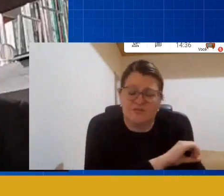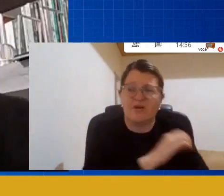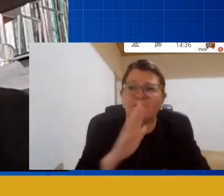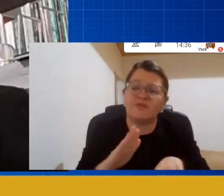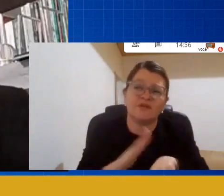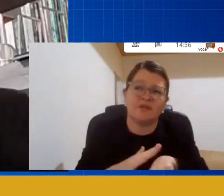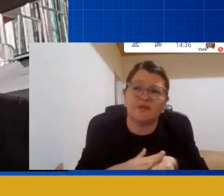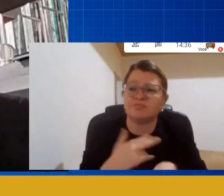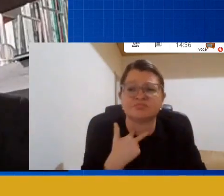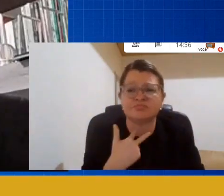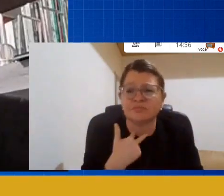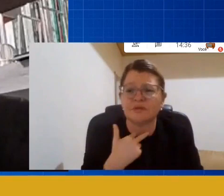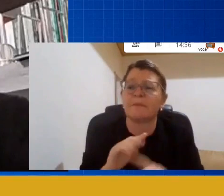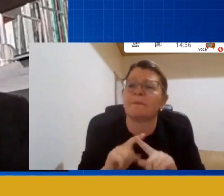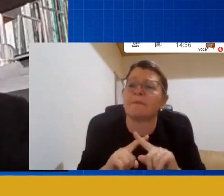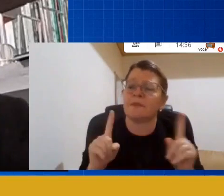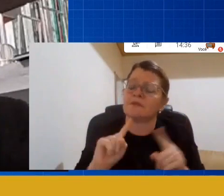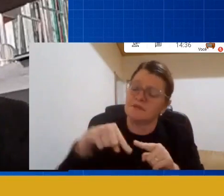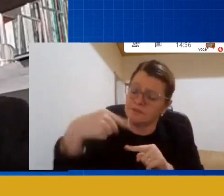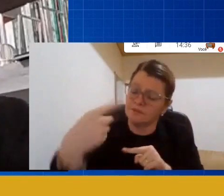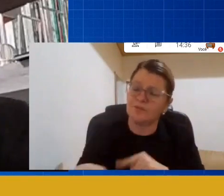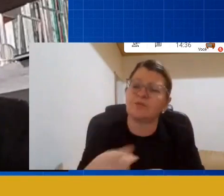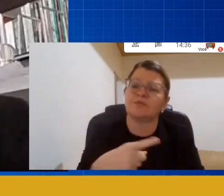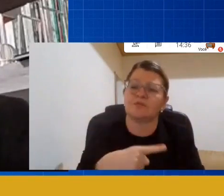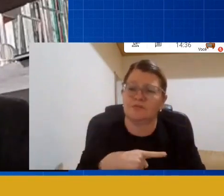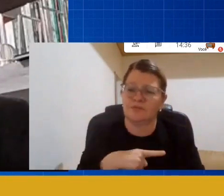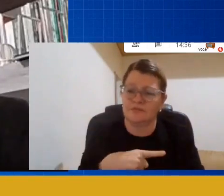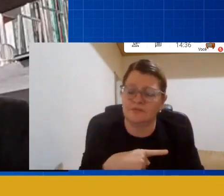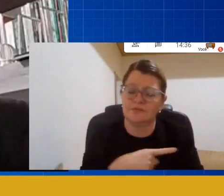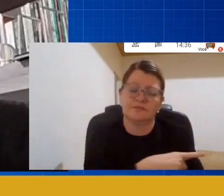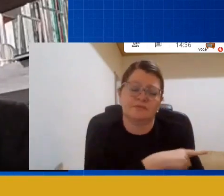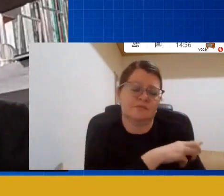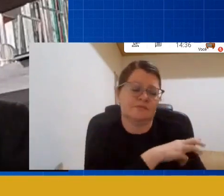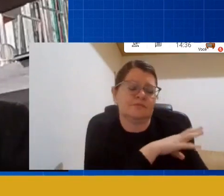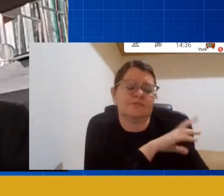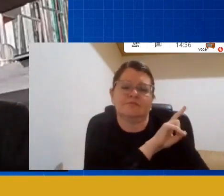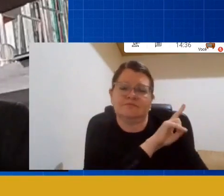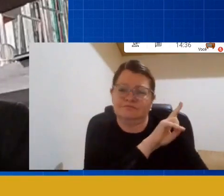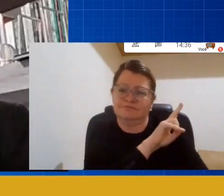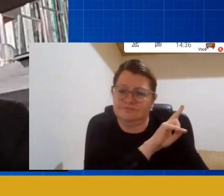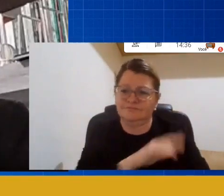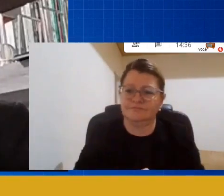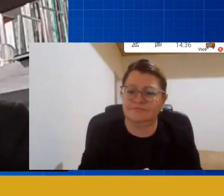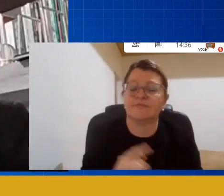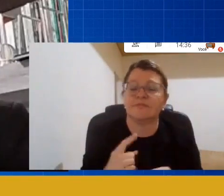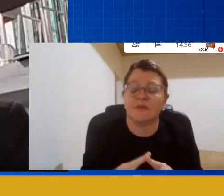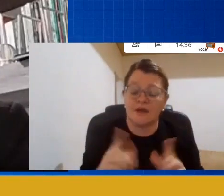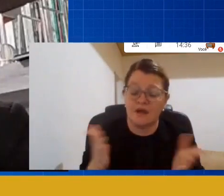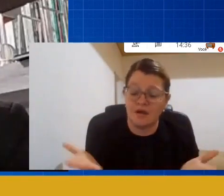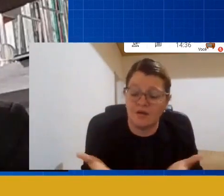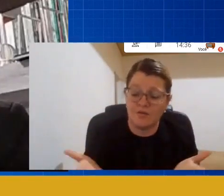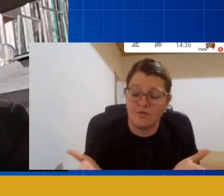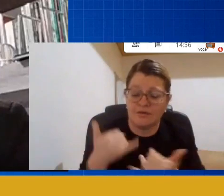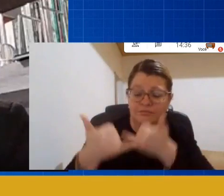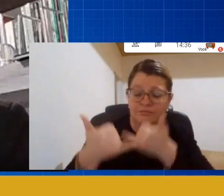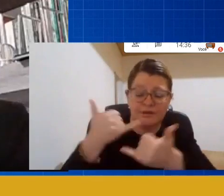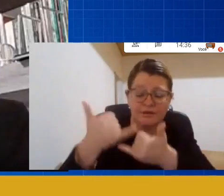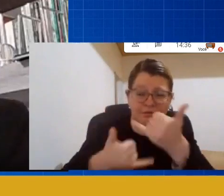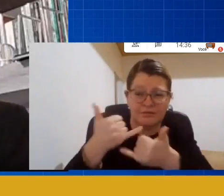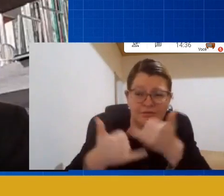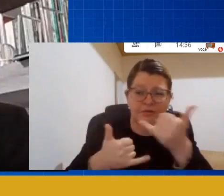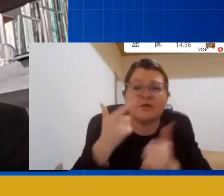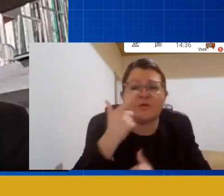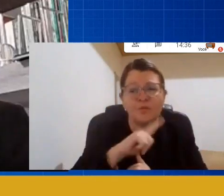científica e lógica ela está sendo construída enquanto ela brinca isso é é o mais importante né